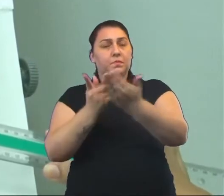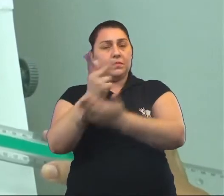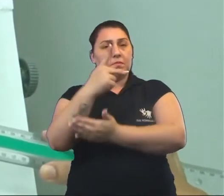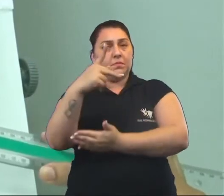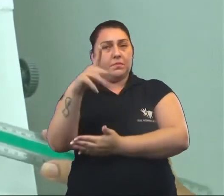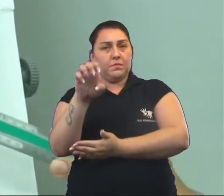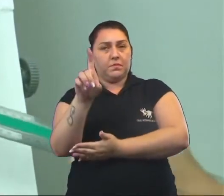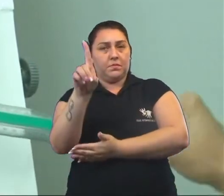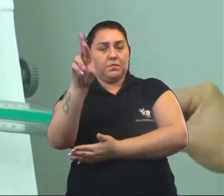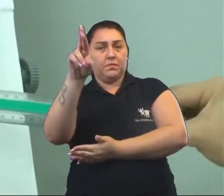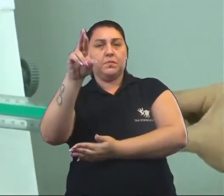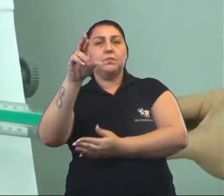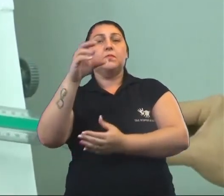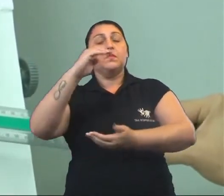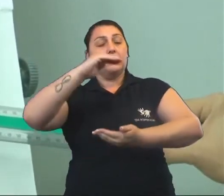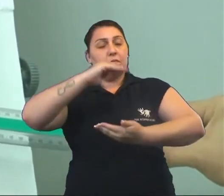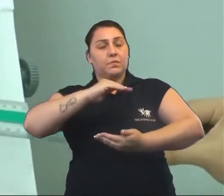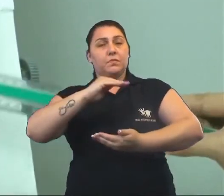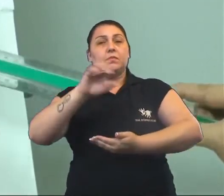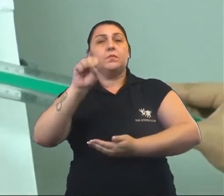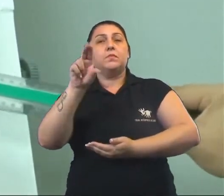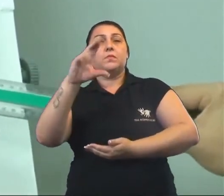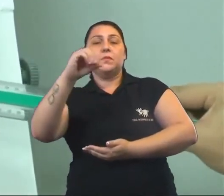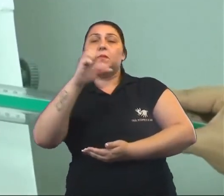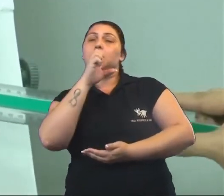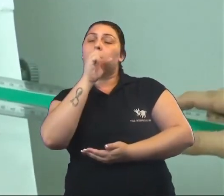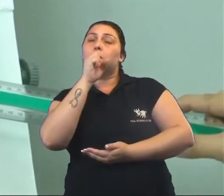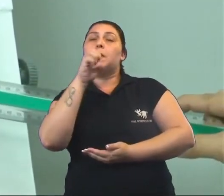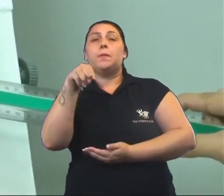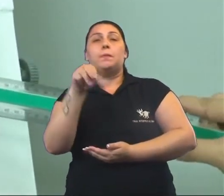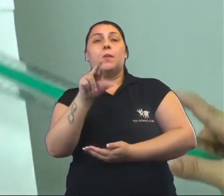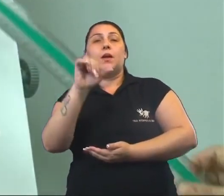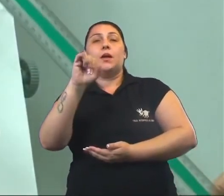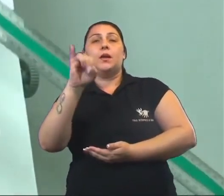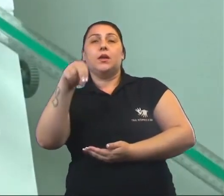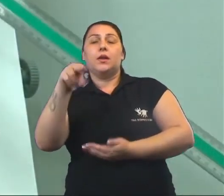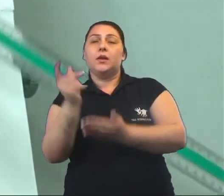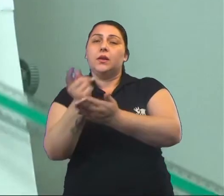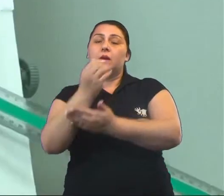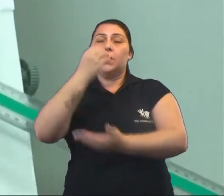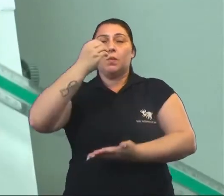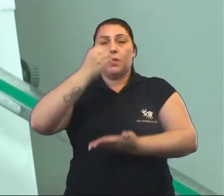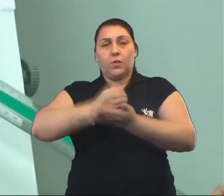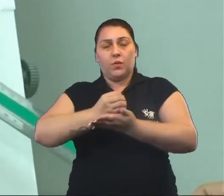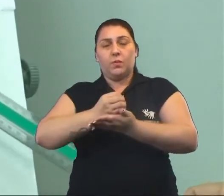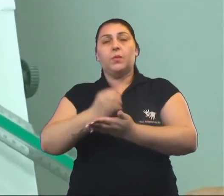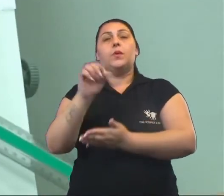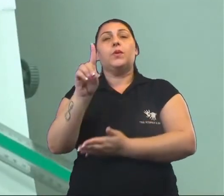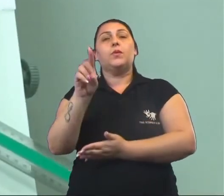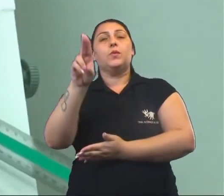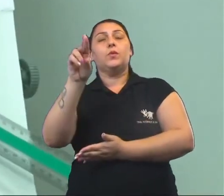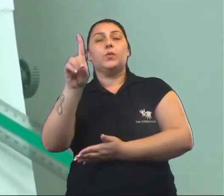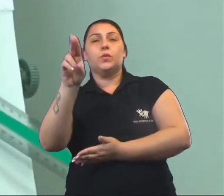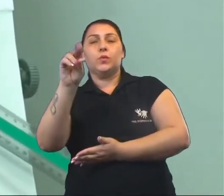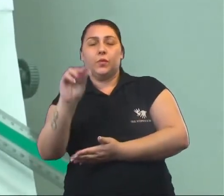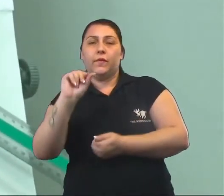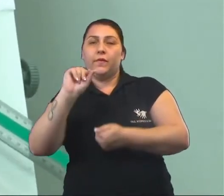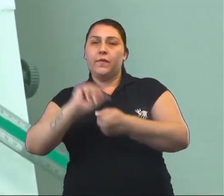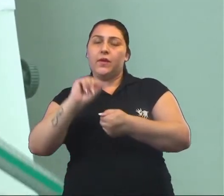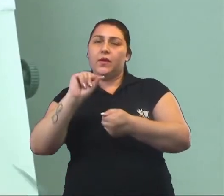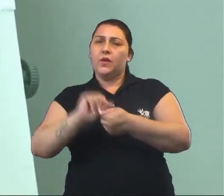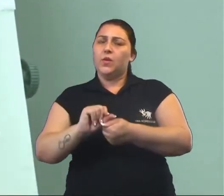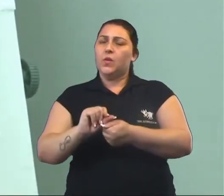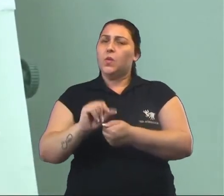de suco de laranja. Marina já veio e desenhou um copo. E Dudu fez o desenho de um